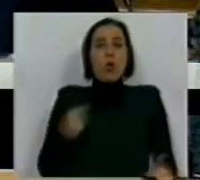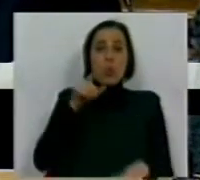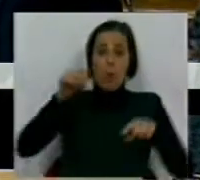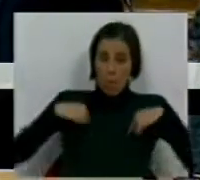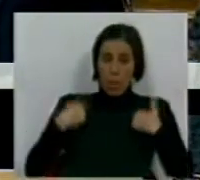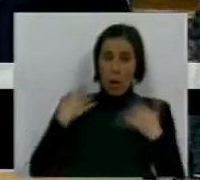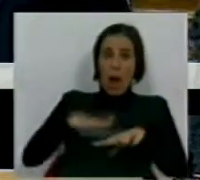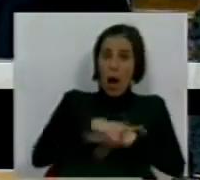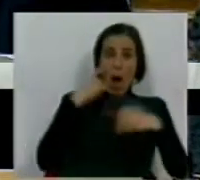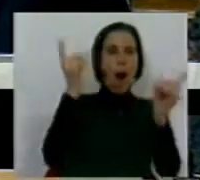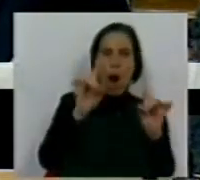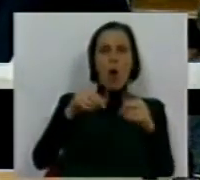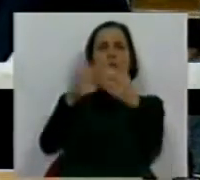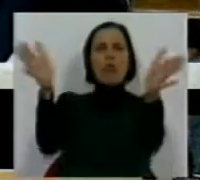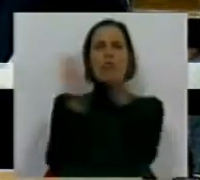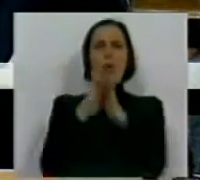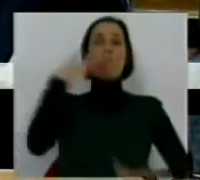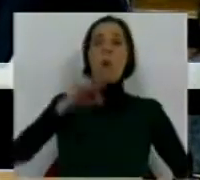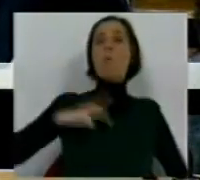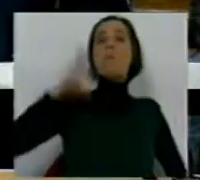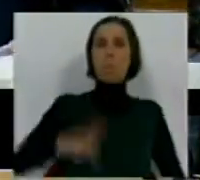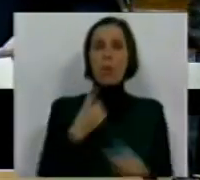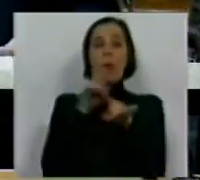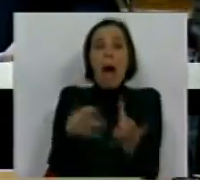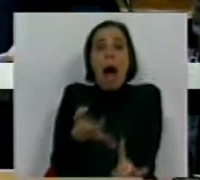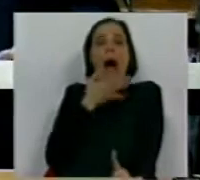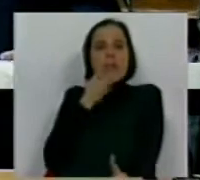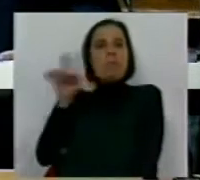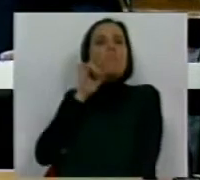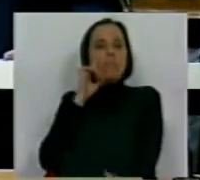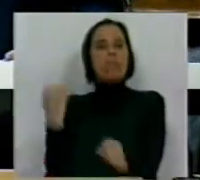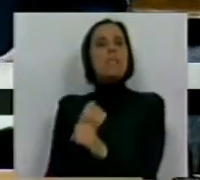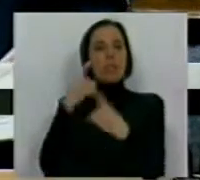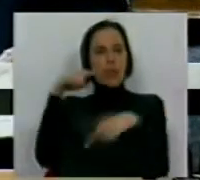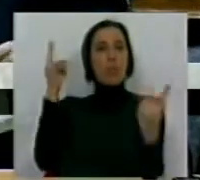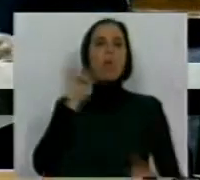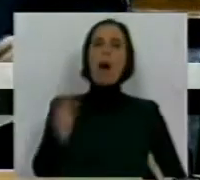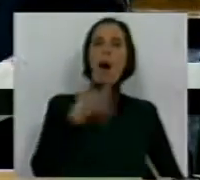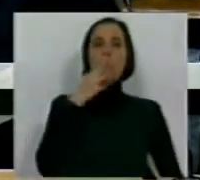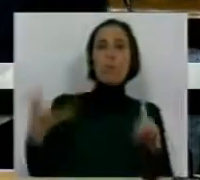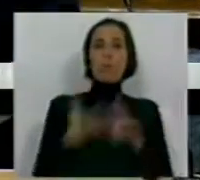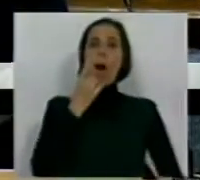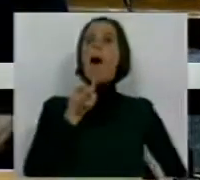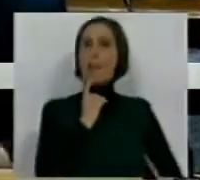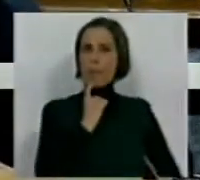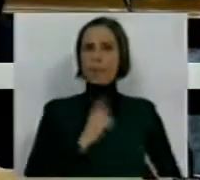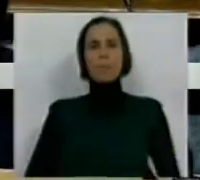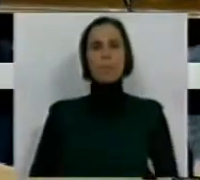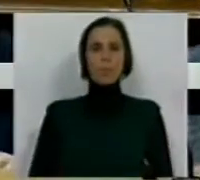trabalhadores da administração pública, mas para todos os portugueses, uma vez que só assim se garante os serviços públicos de qualidade conquistados com o Abril.